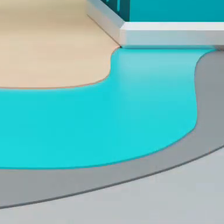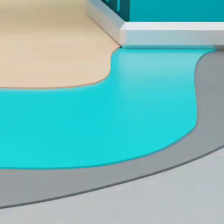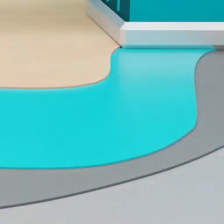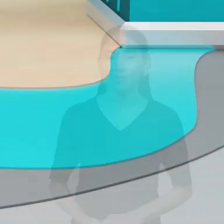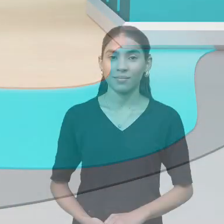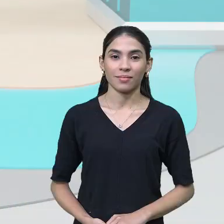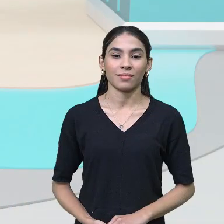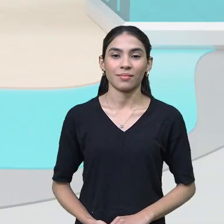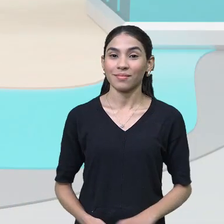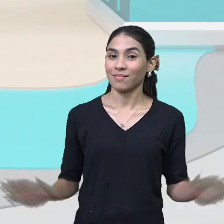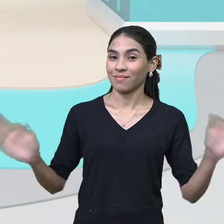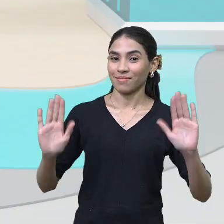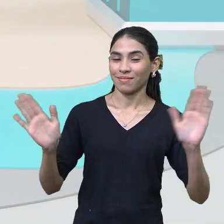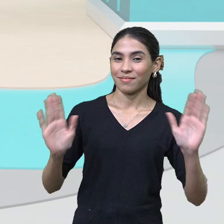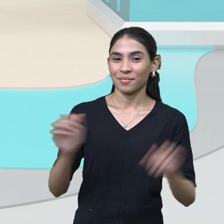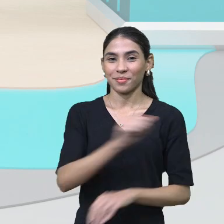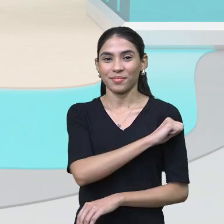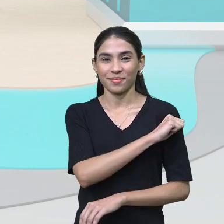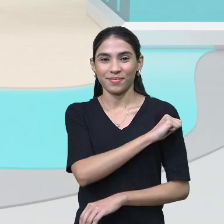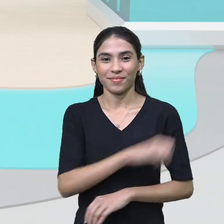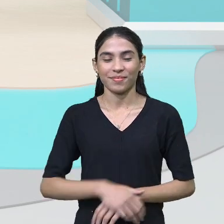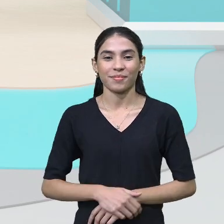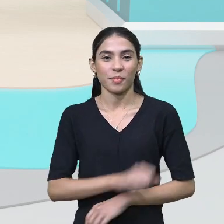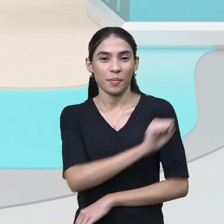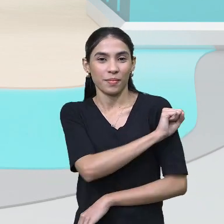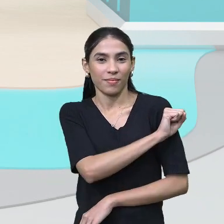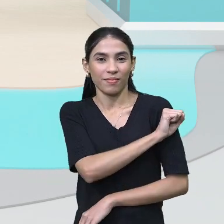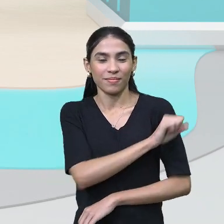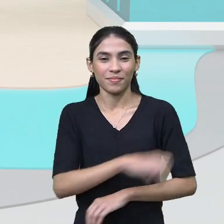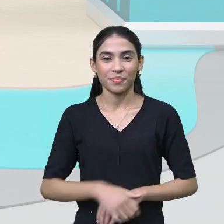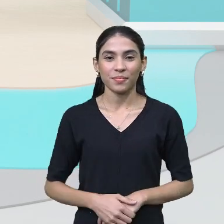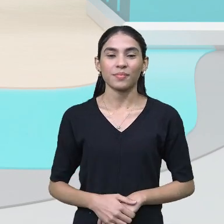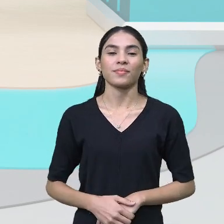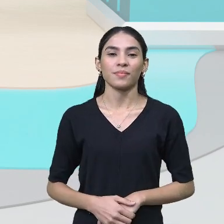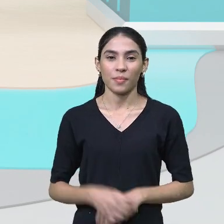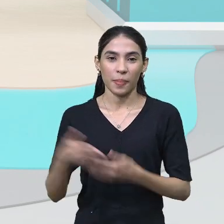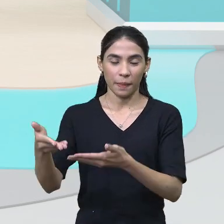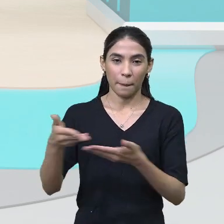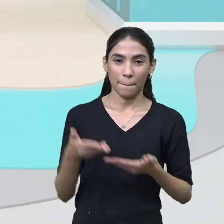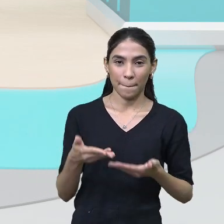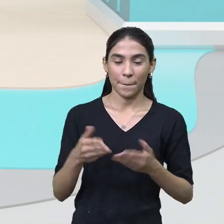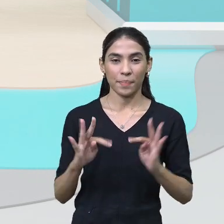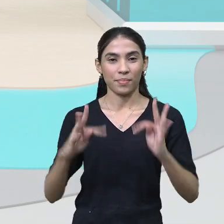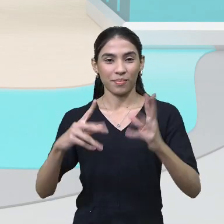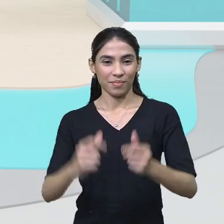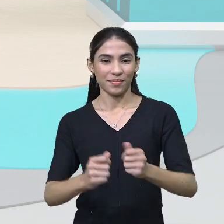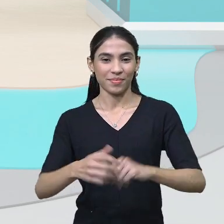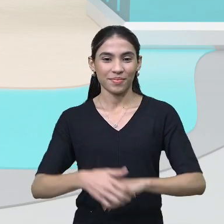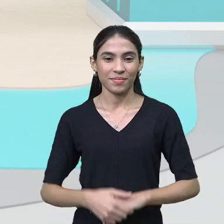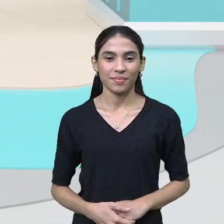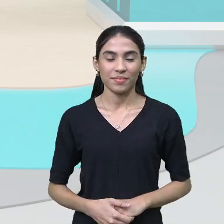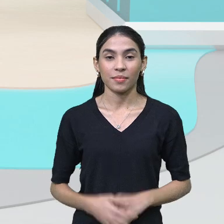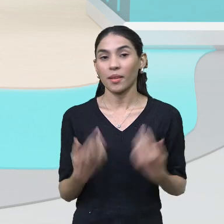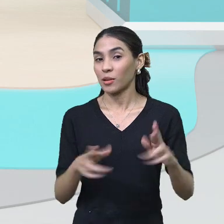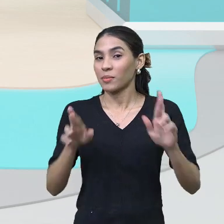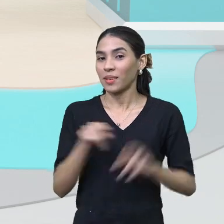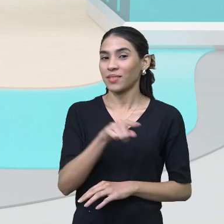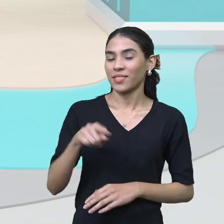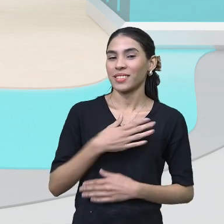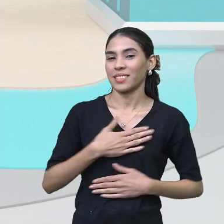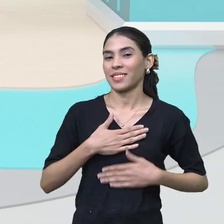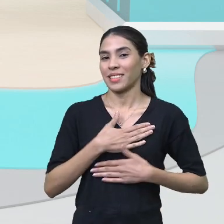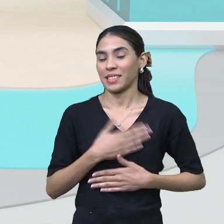Hello, dear students of the eighth year, be all welcome, I hope you